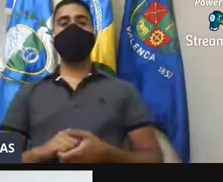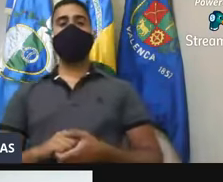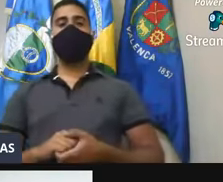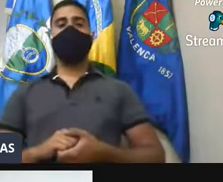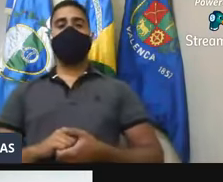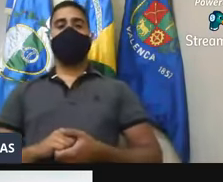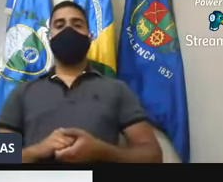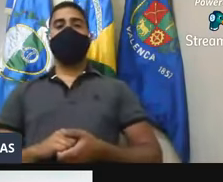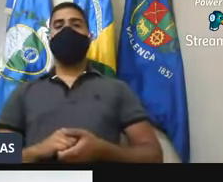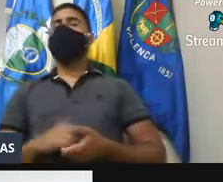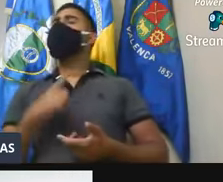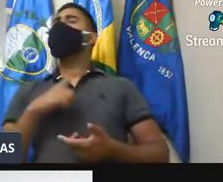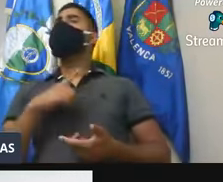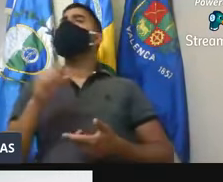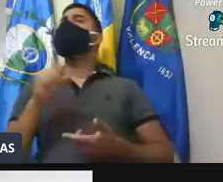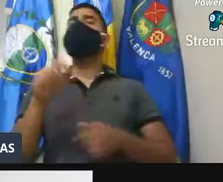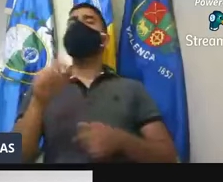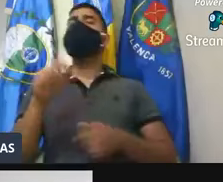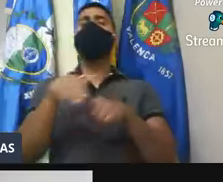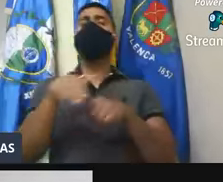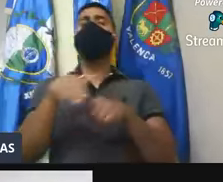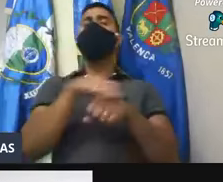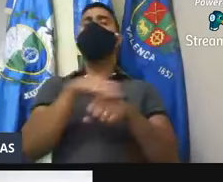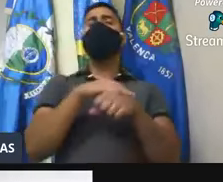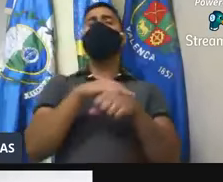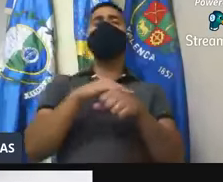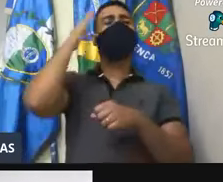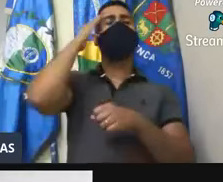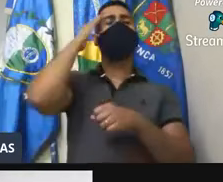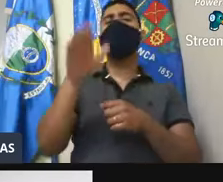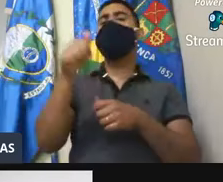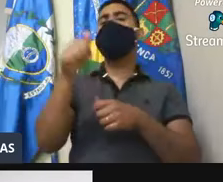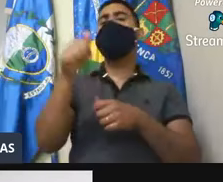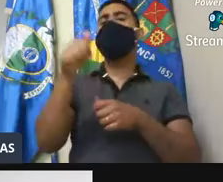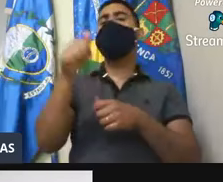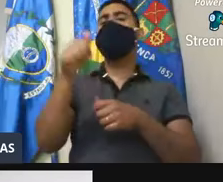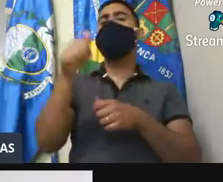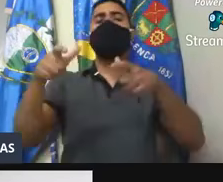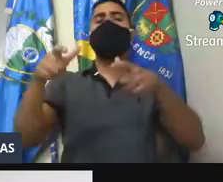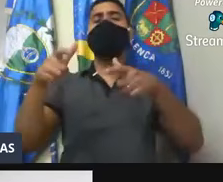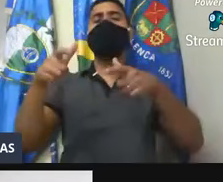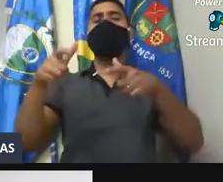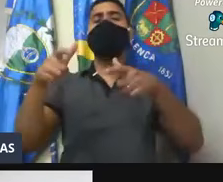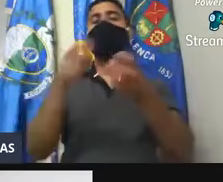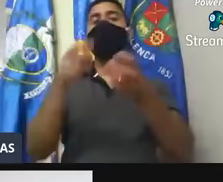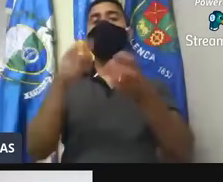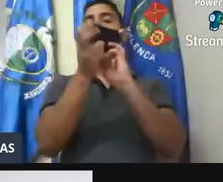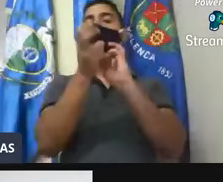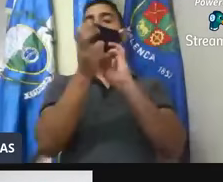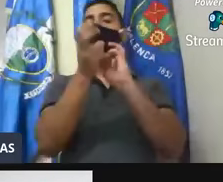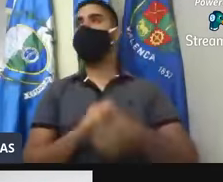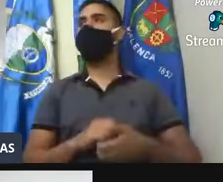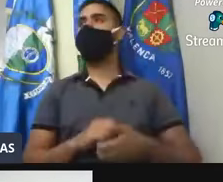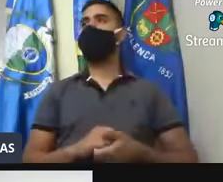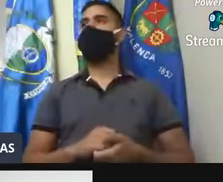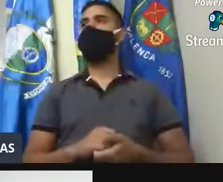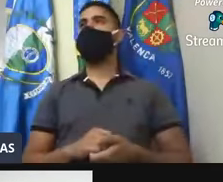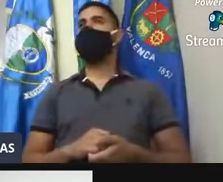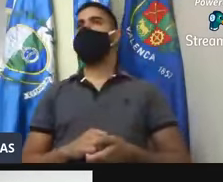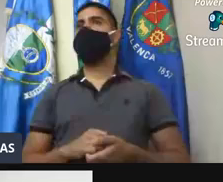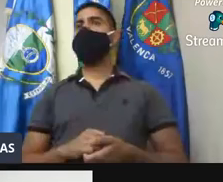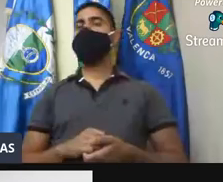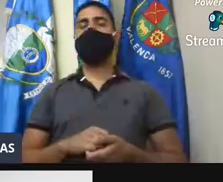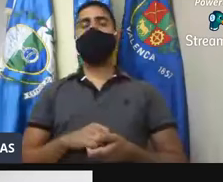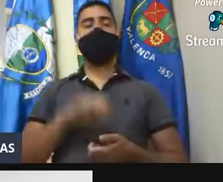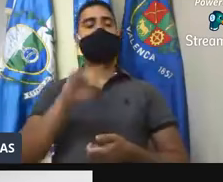Para discutirmos o melhor posicionamento dos dois vagões do trem de prata. E muito em breve,